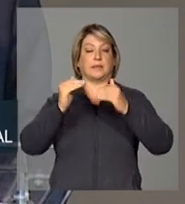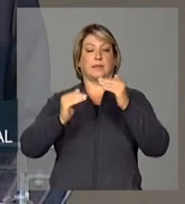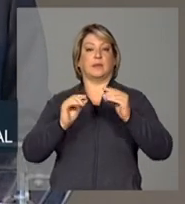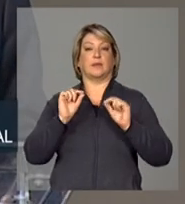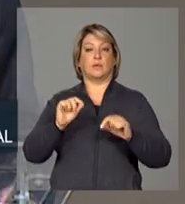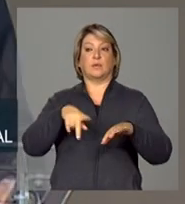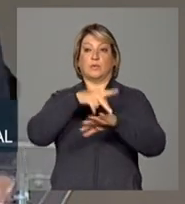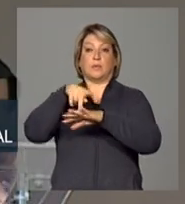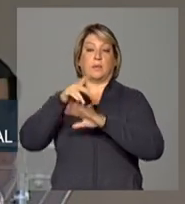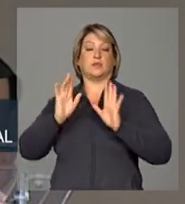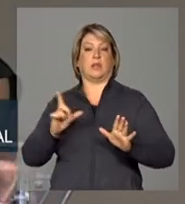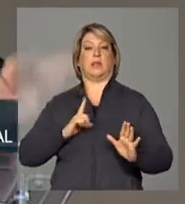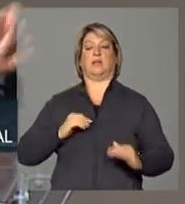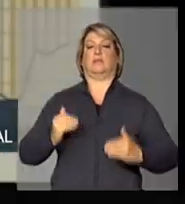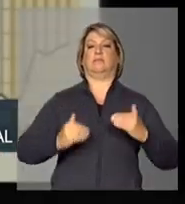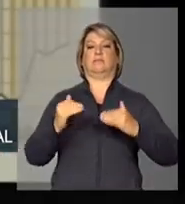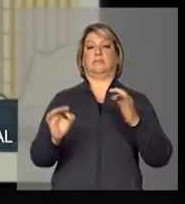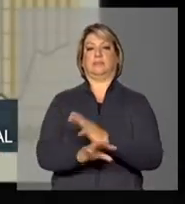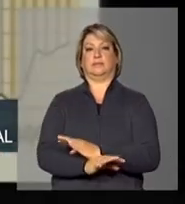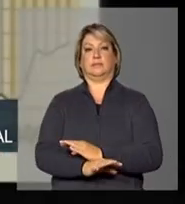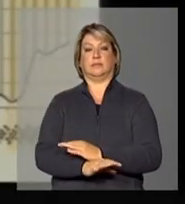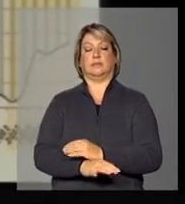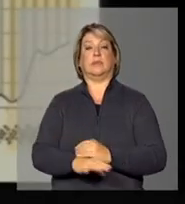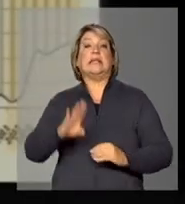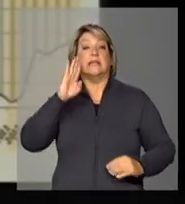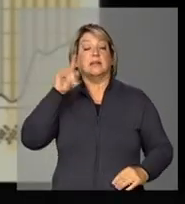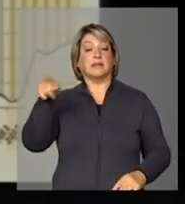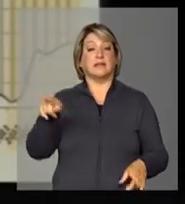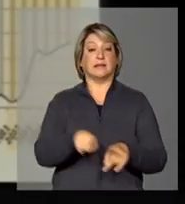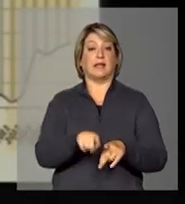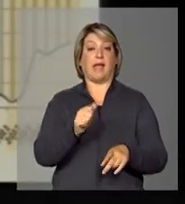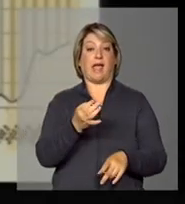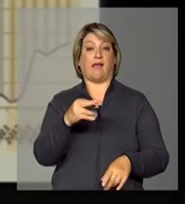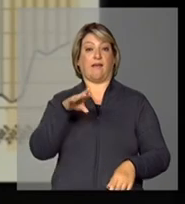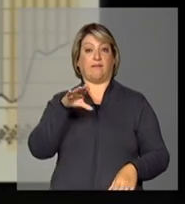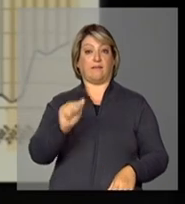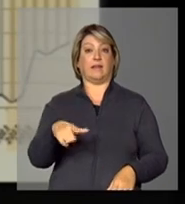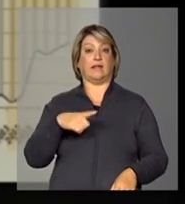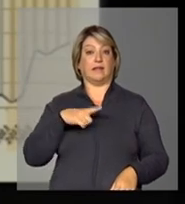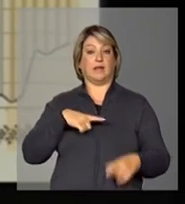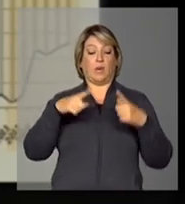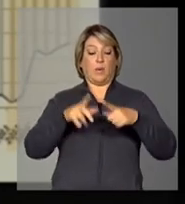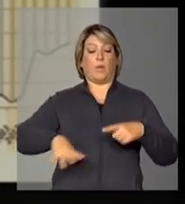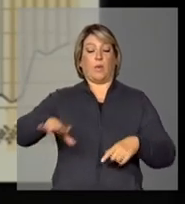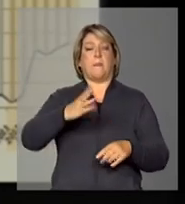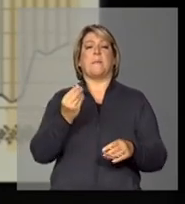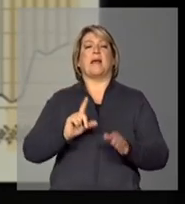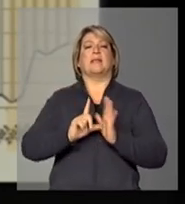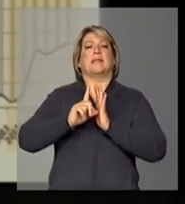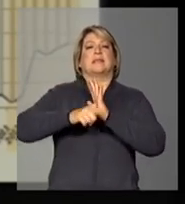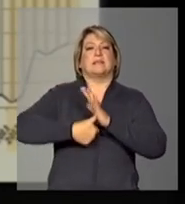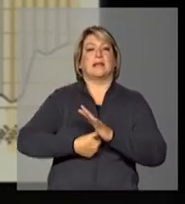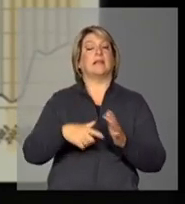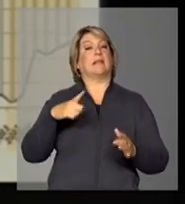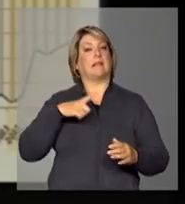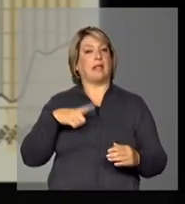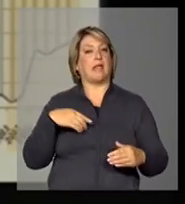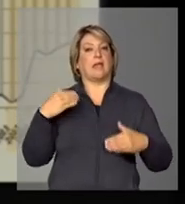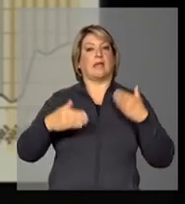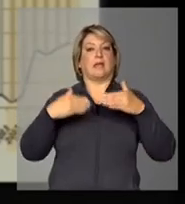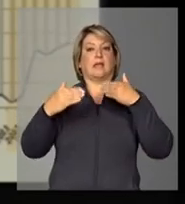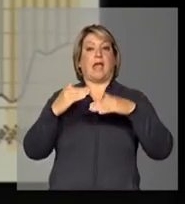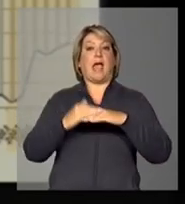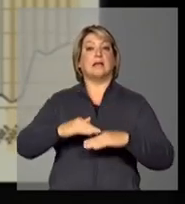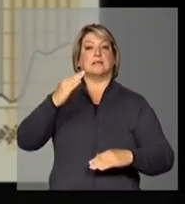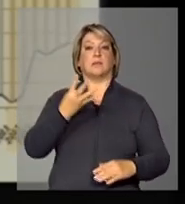desenvolvidas. Inclusive, a África, que é o continente mais atrasado, tem crescido acima